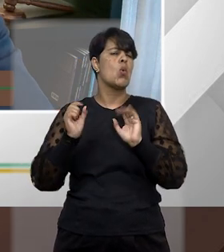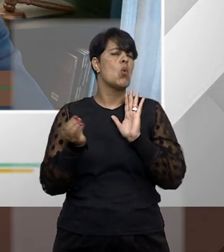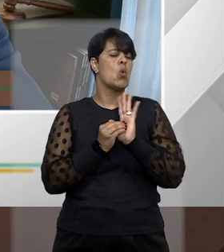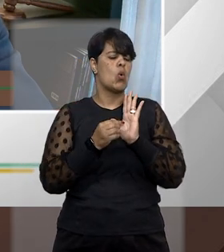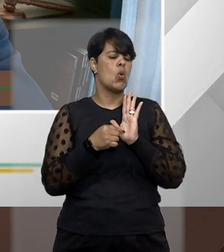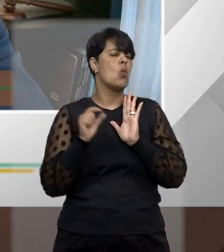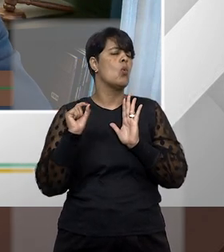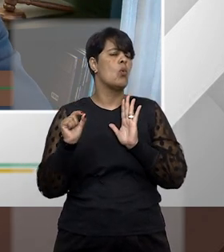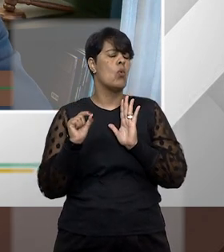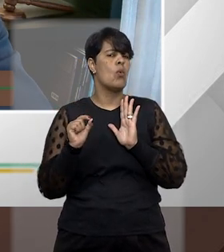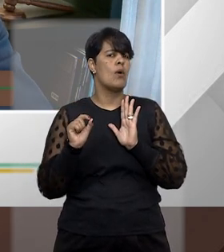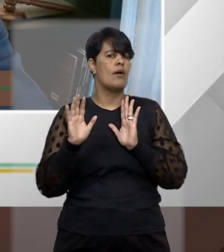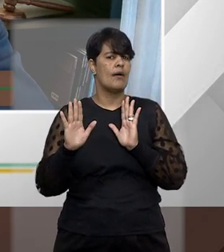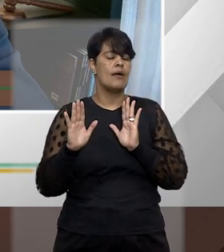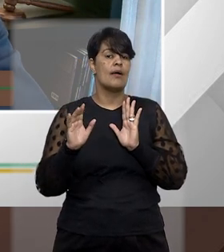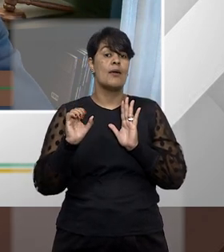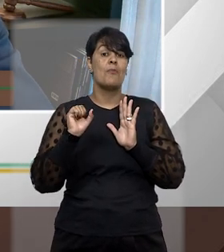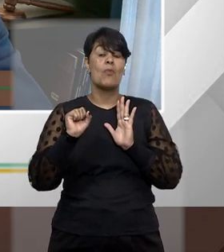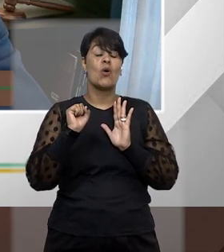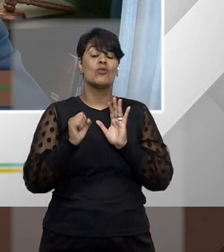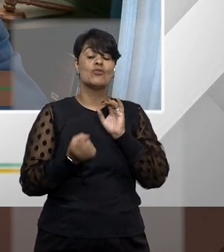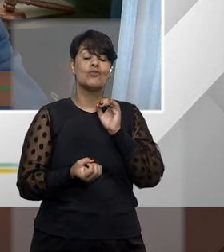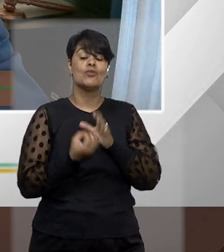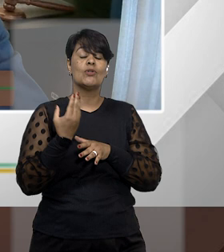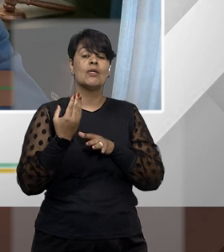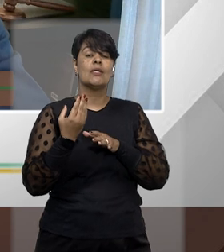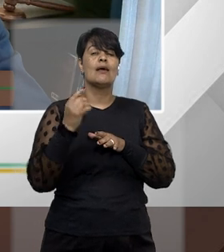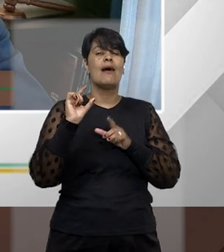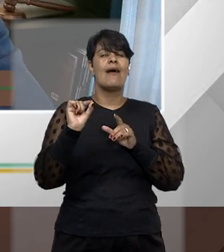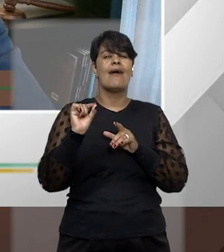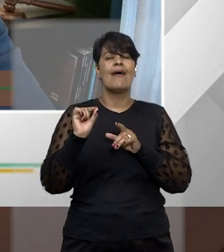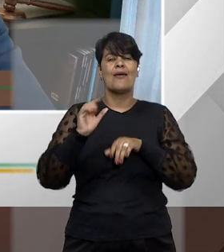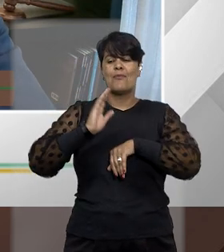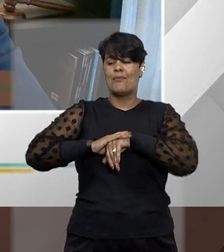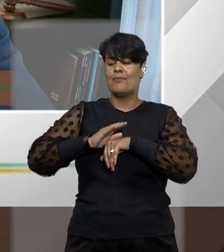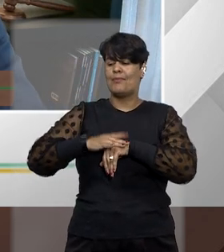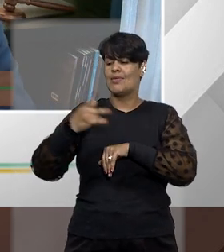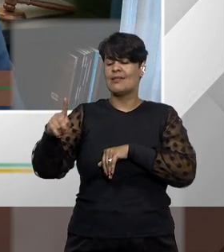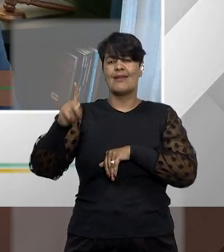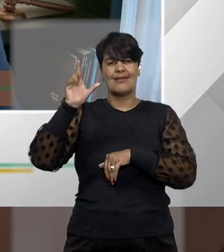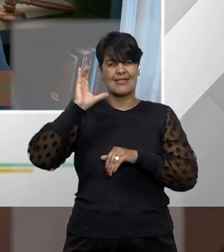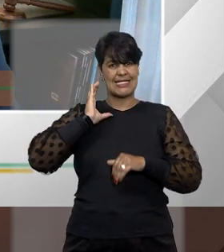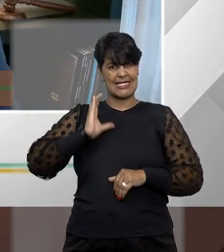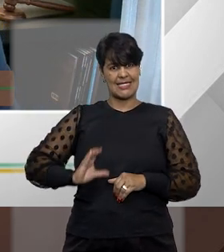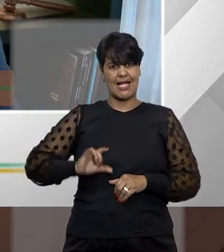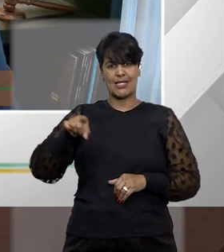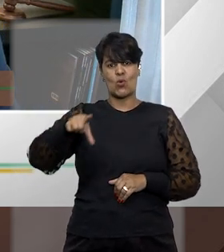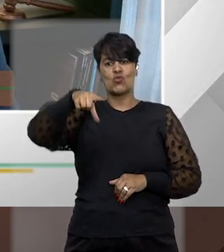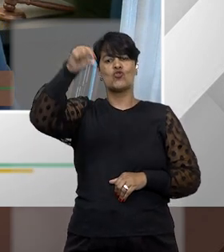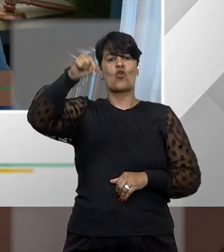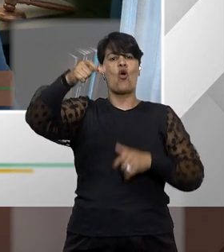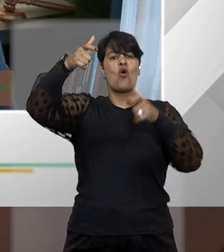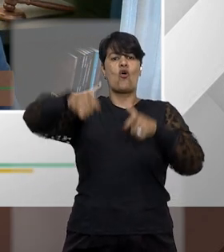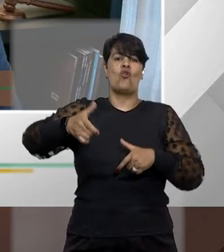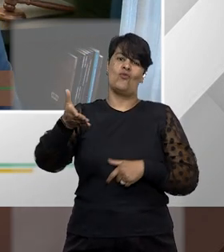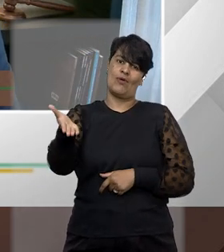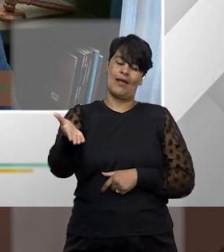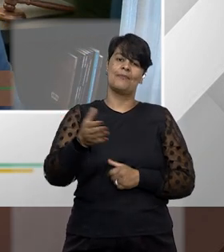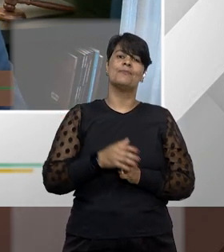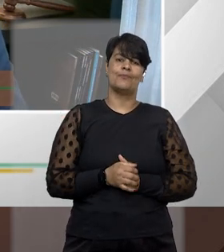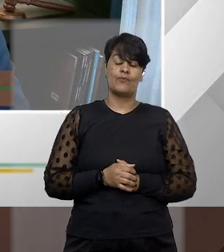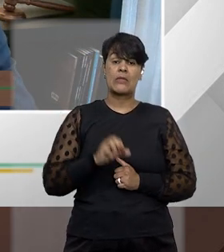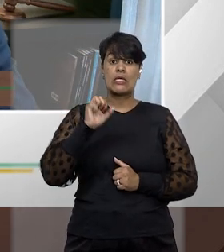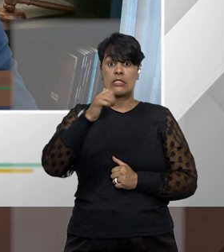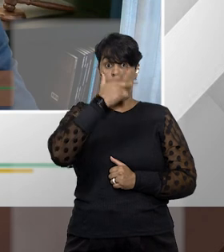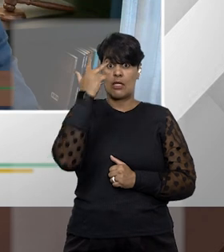é essa? uma opção de foro por parte do cidadão então se uma autoridade federal